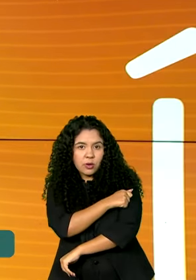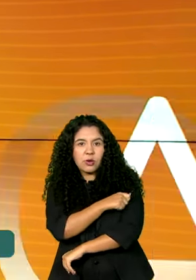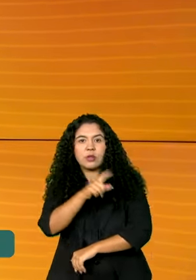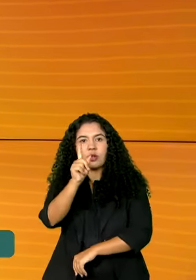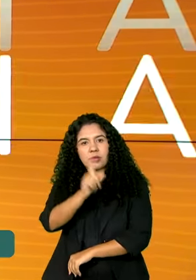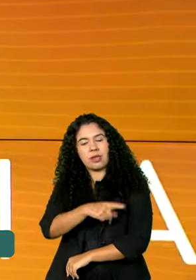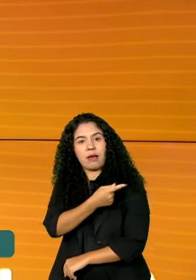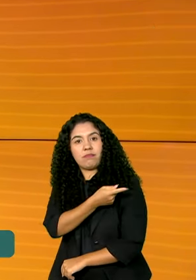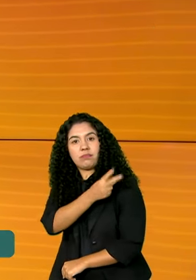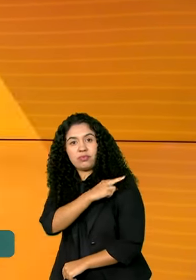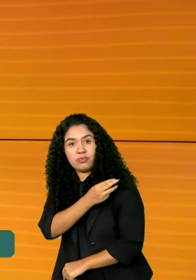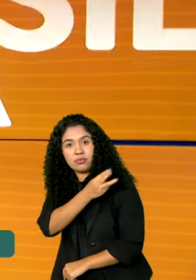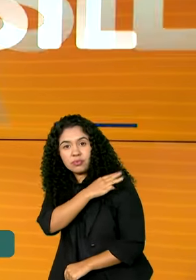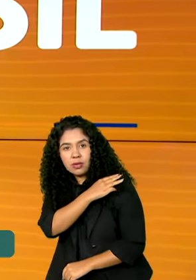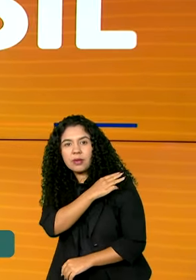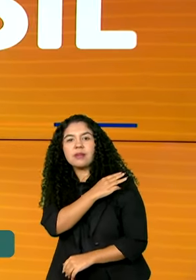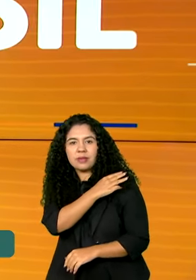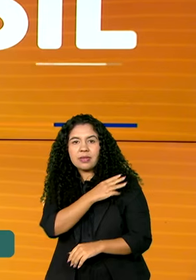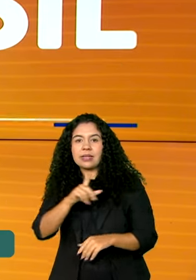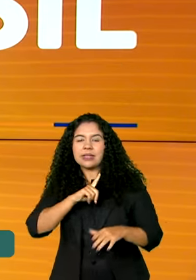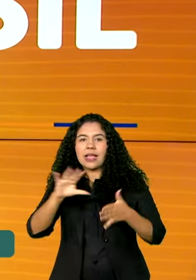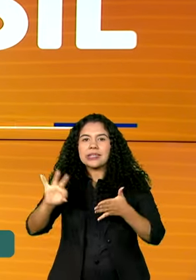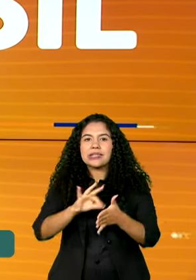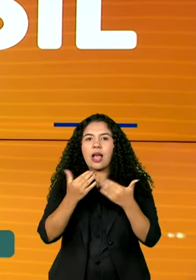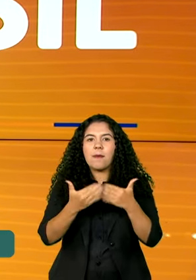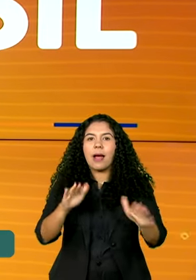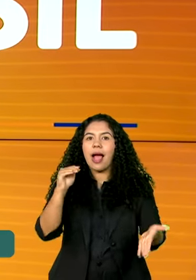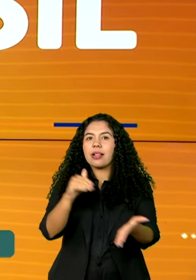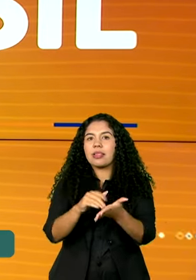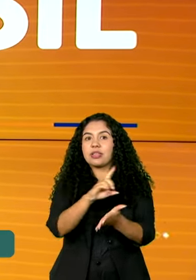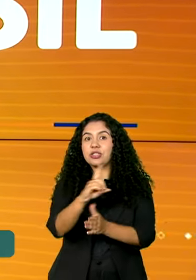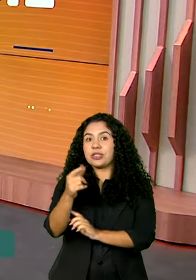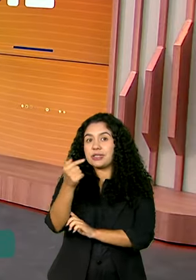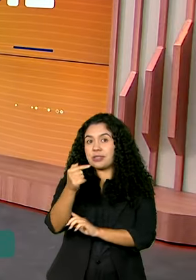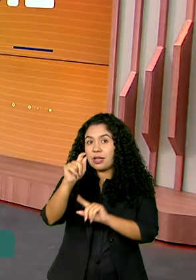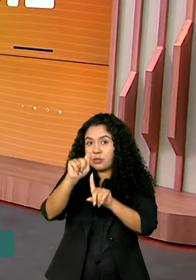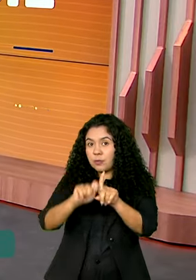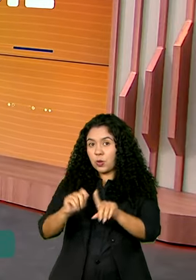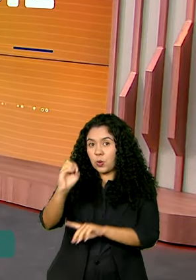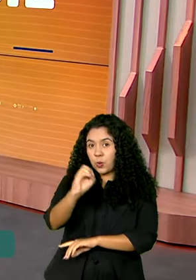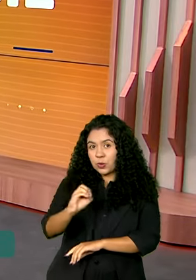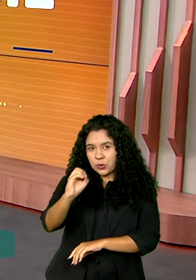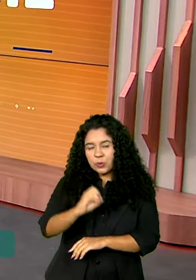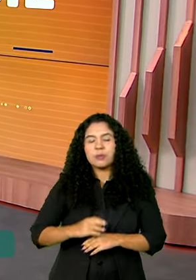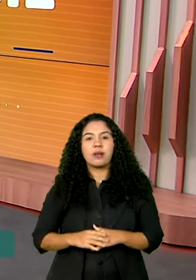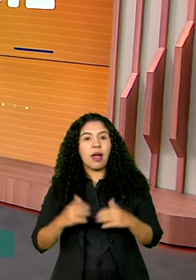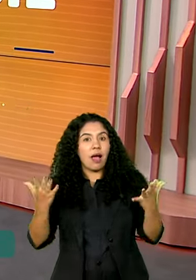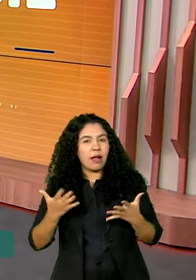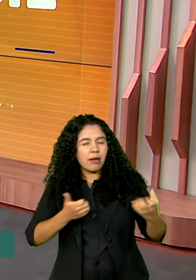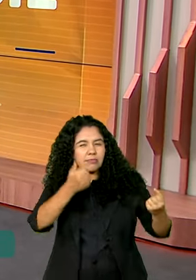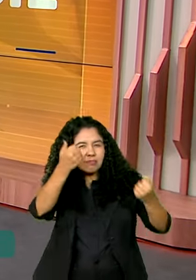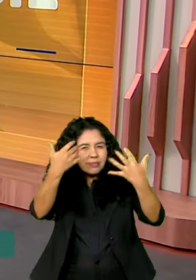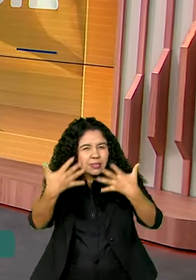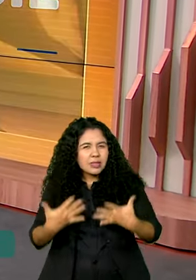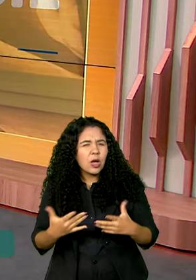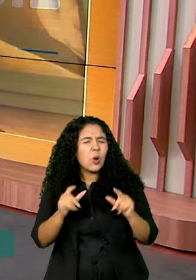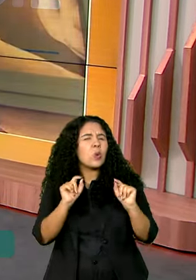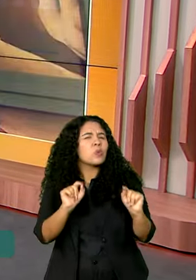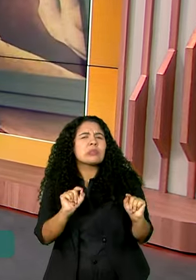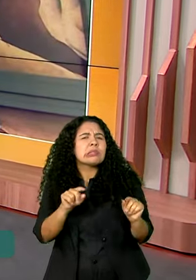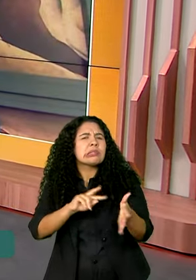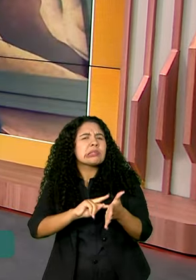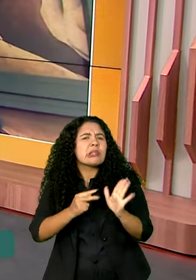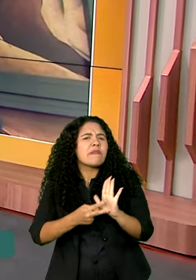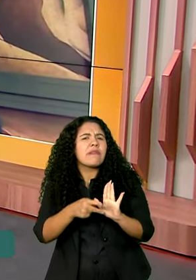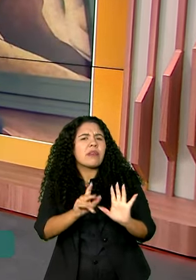básico, e que está com as inscrições abertas até 7 de outubro. Quem vai explicar para a gente do que se trata esse